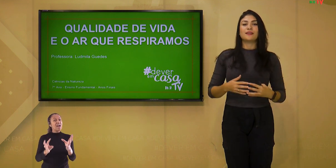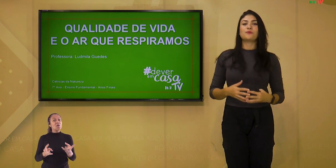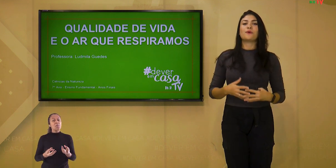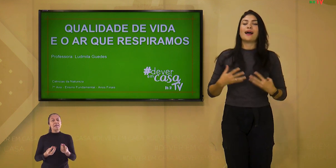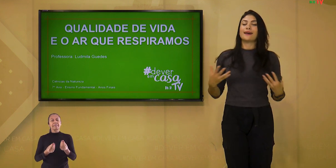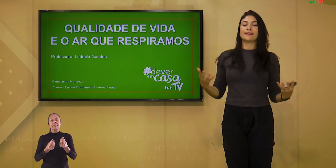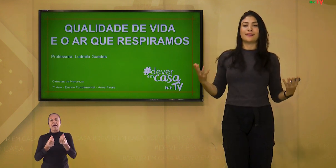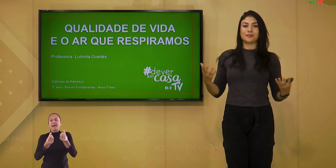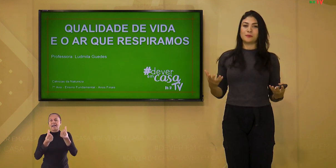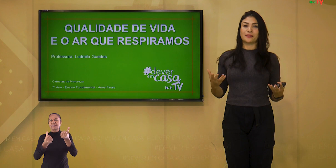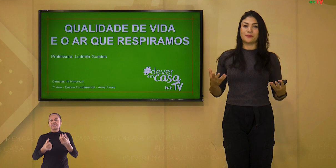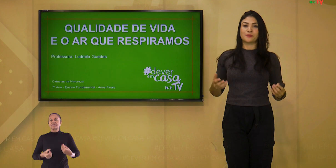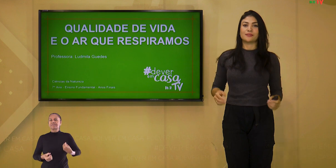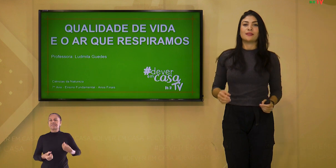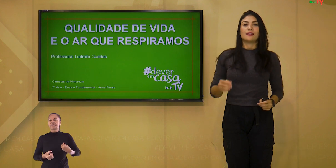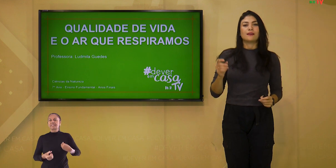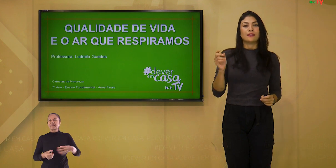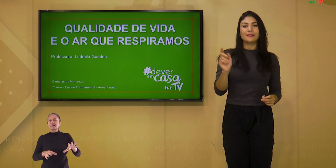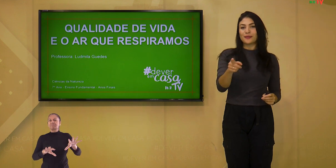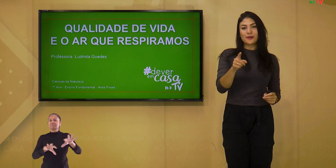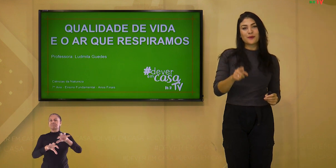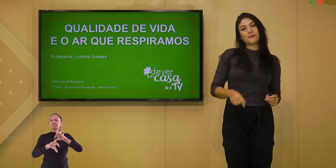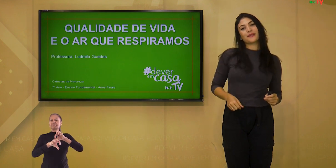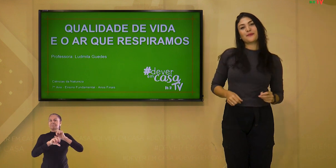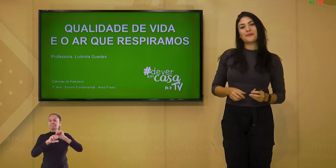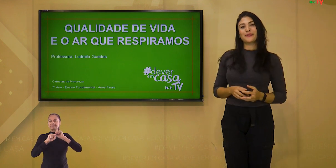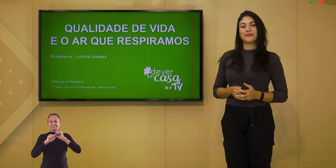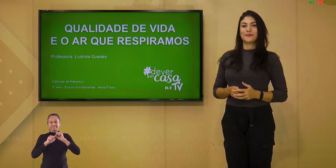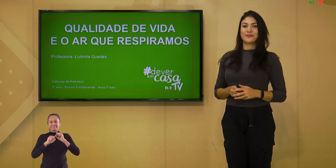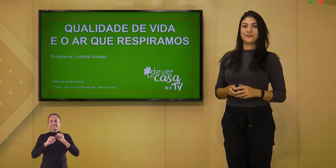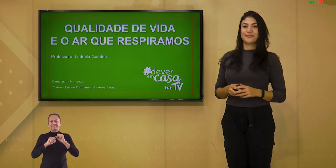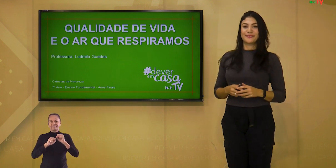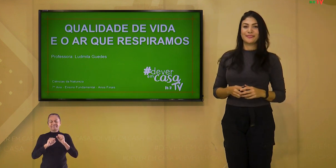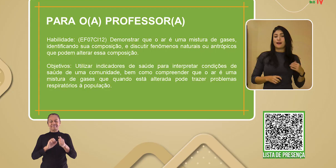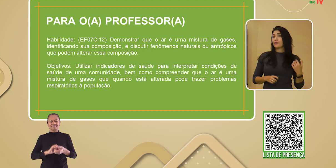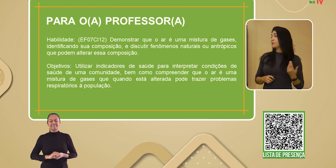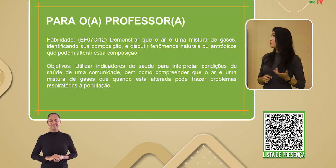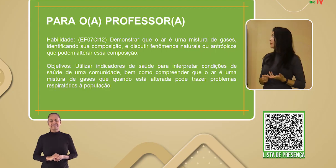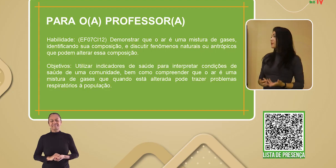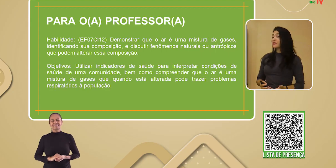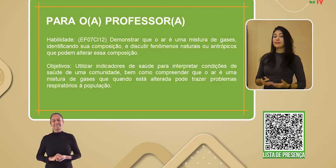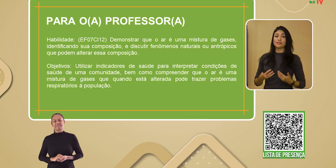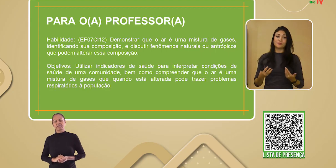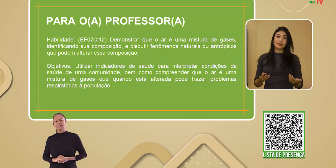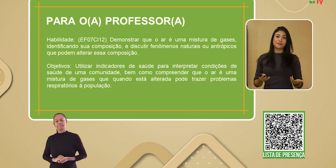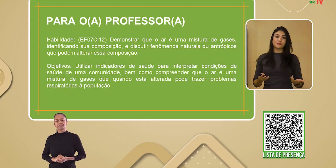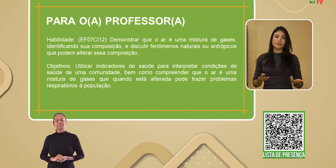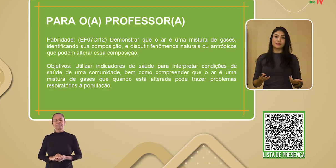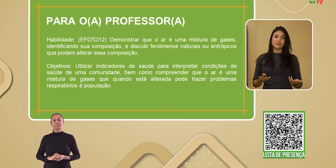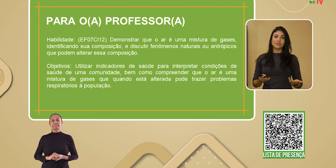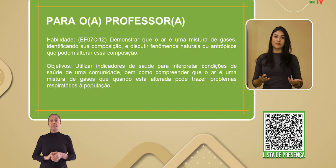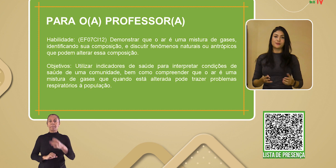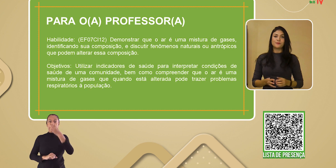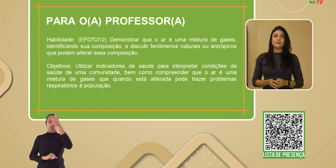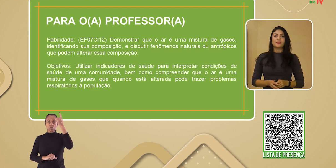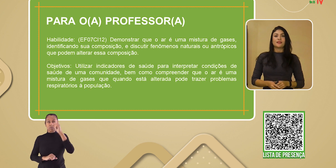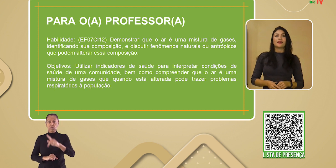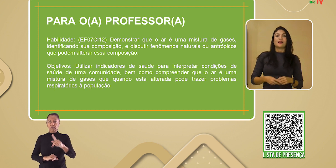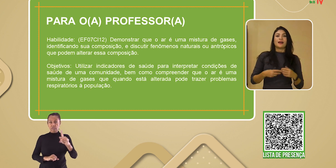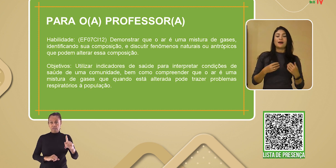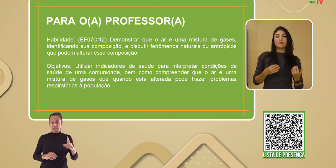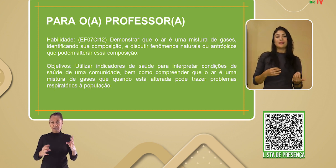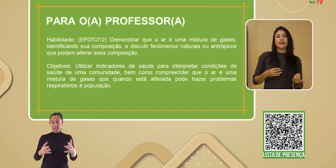vida e o ar que respiramos. Então acompanhem comigo. Aos professores que estiverem nos assistindo,